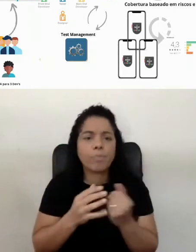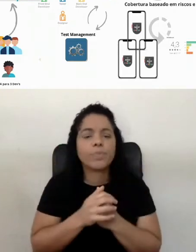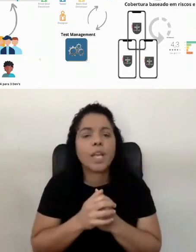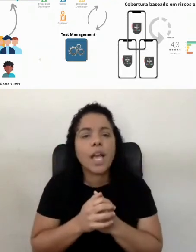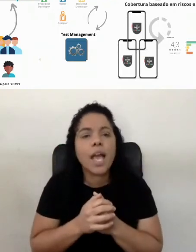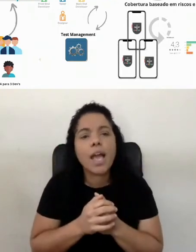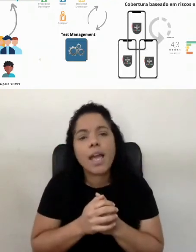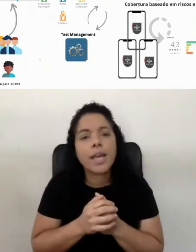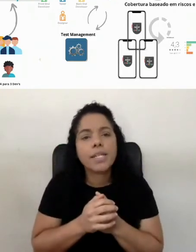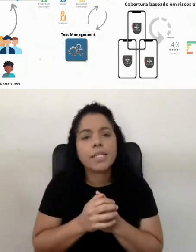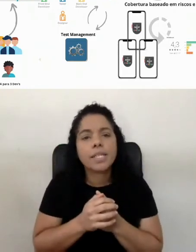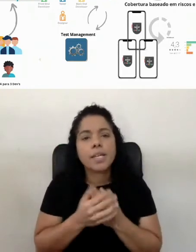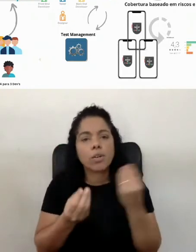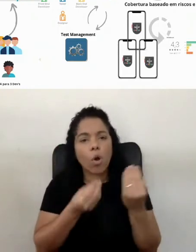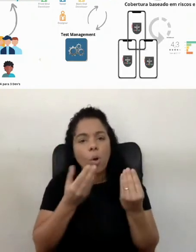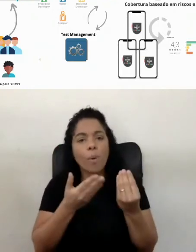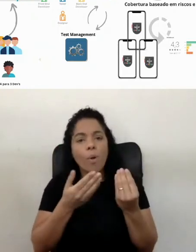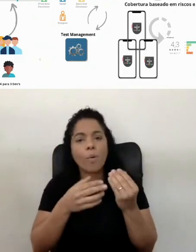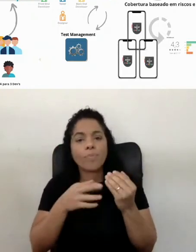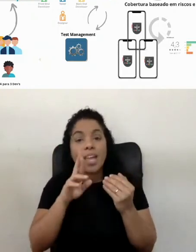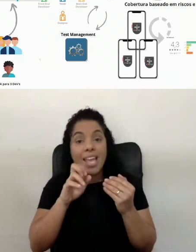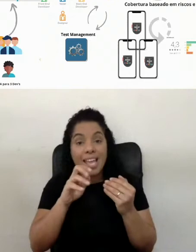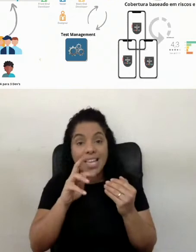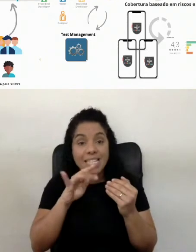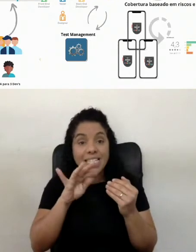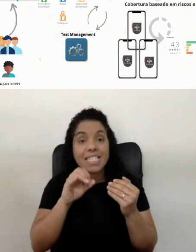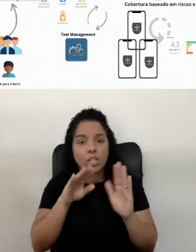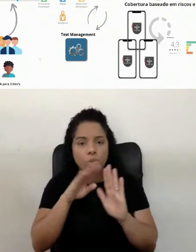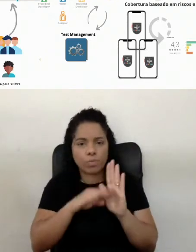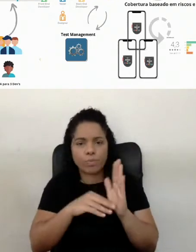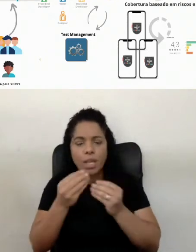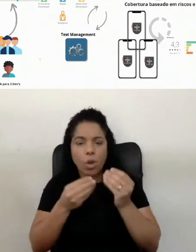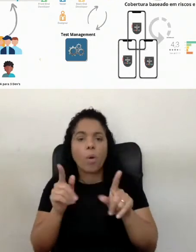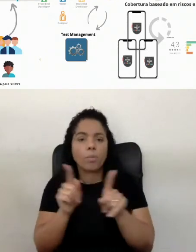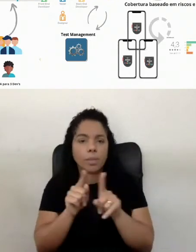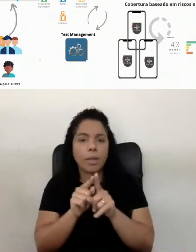estrutura aqui dos requisitos, mais uma provocação, e aqui também está na sondagem,